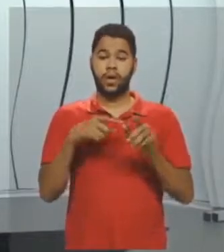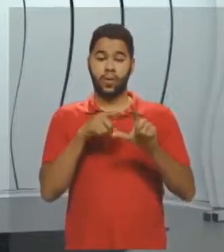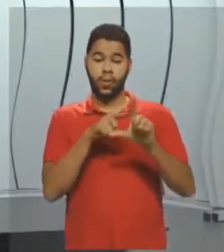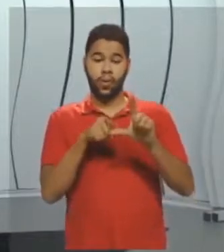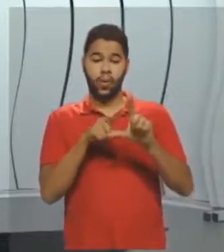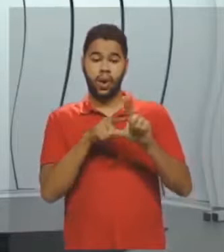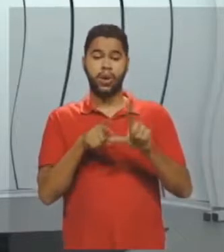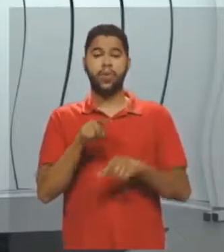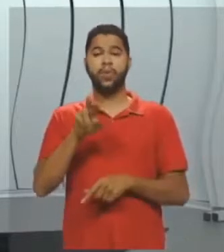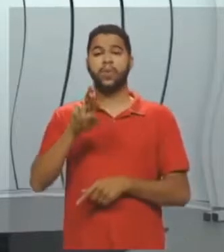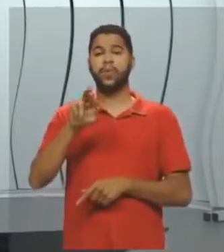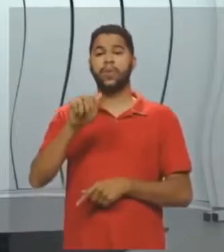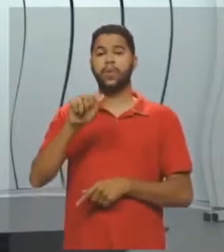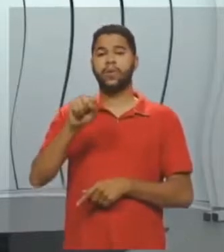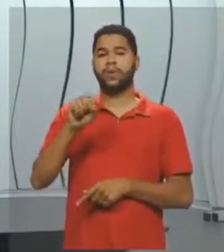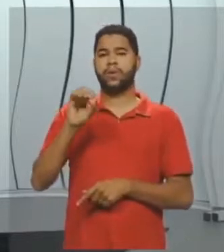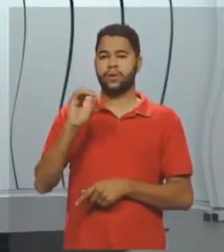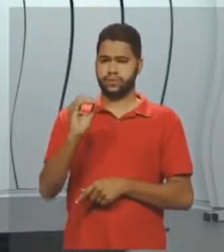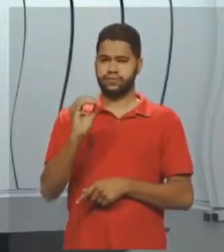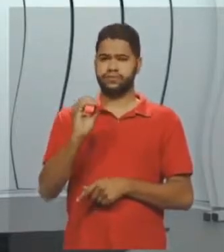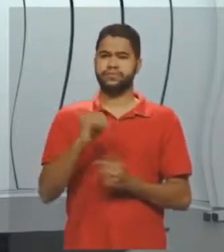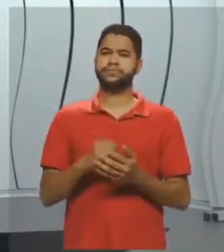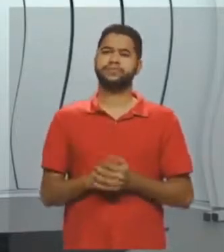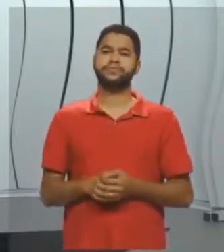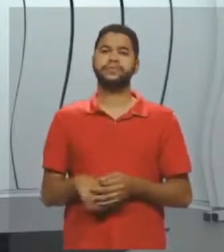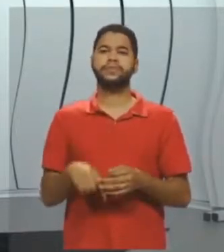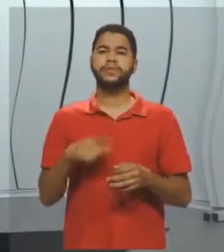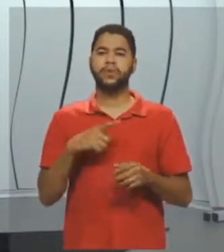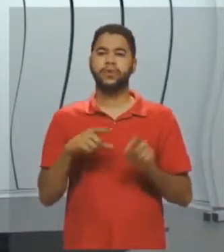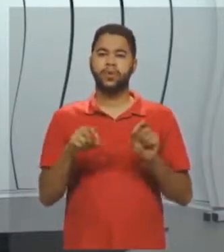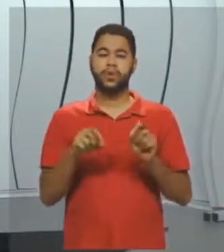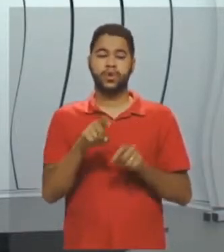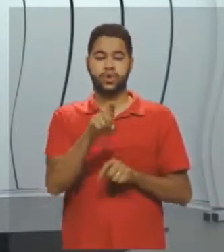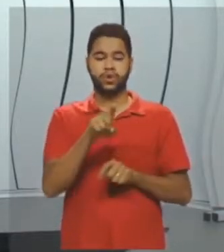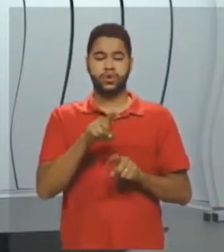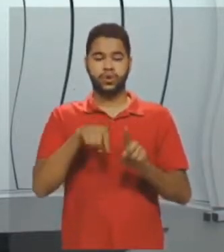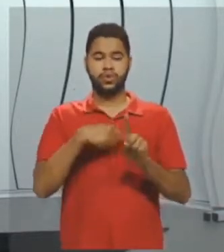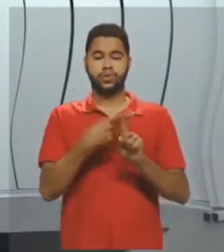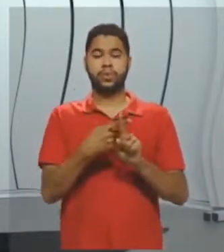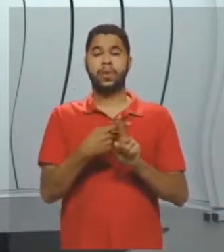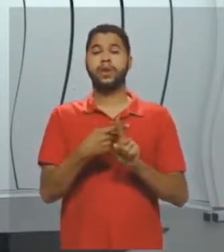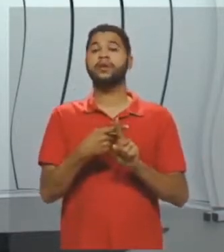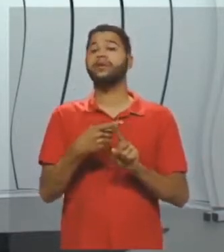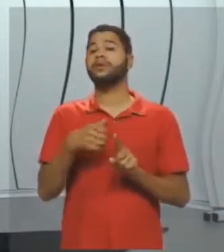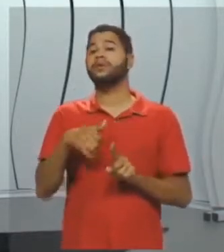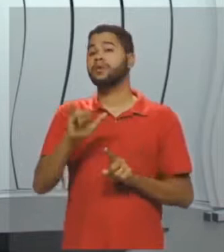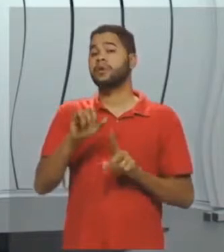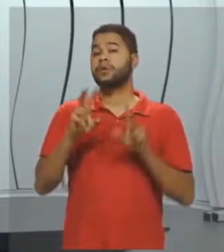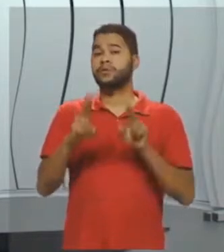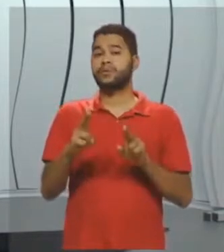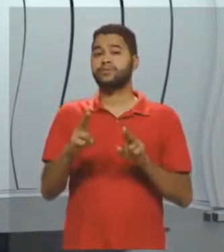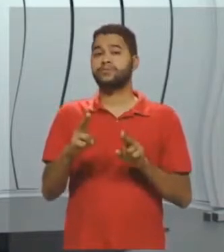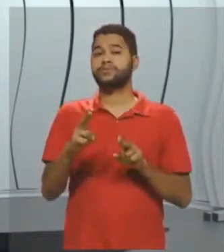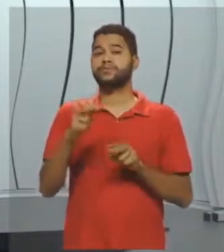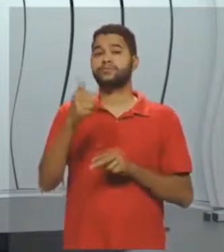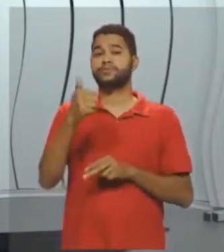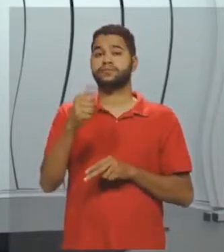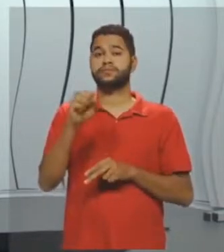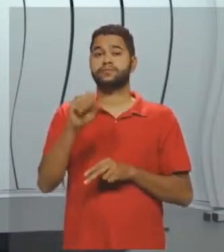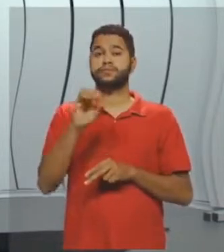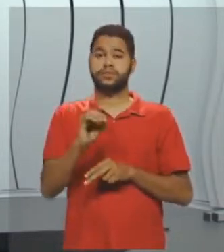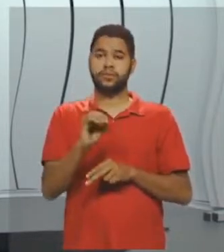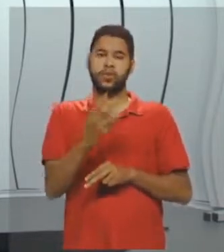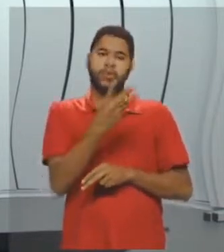meia volta aqui, olha. Então, eu tenho que x mais y é igual a 180 graus. O 30